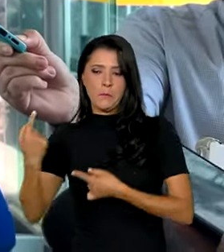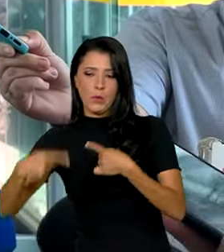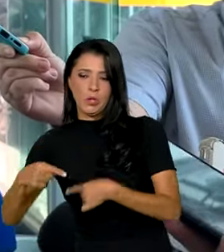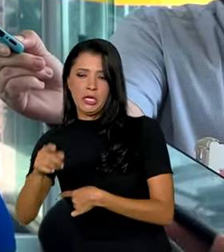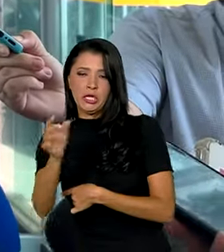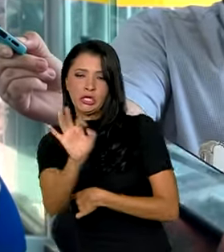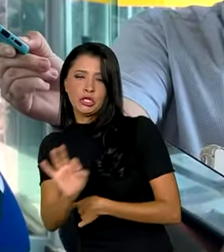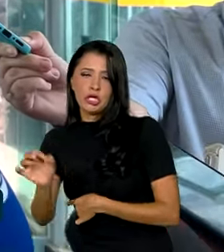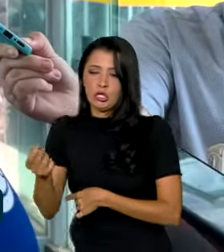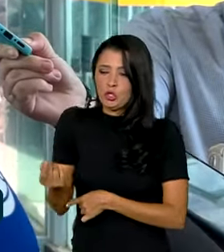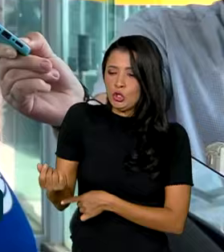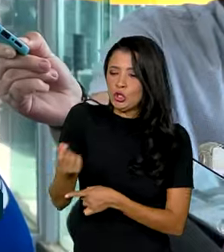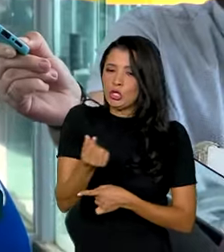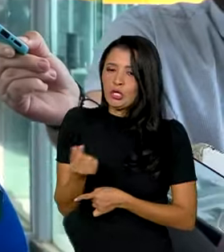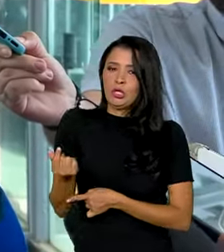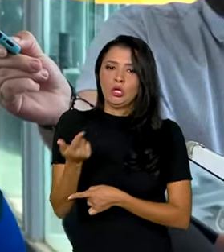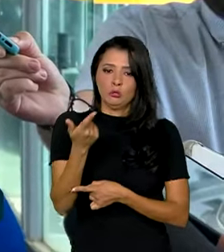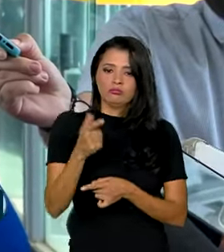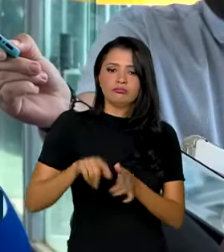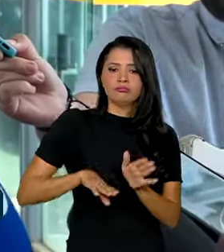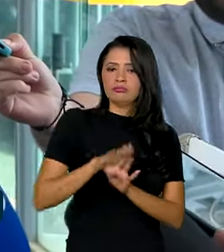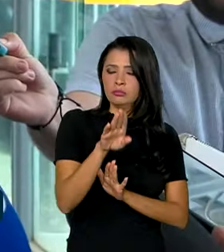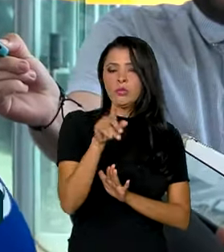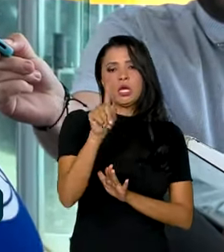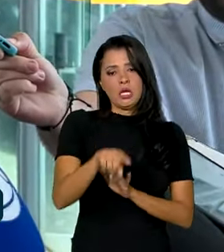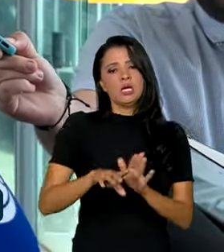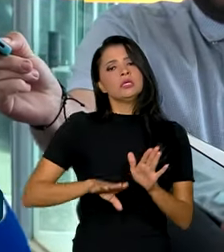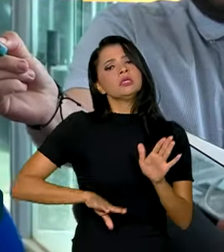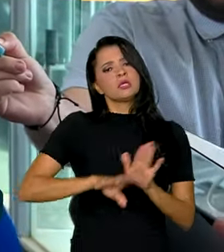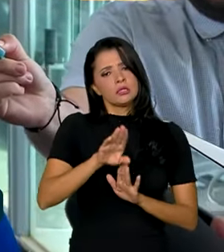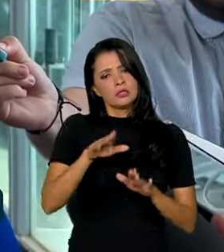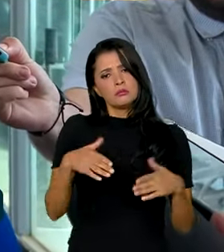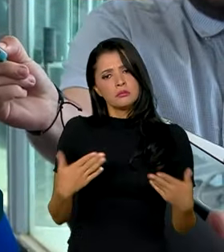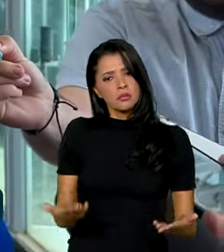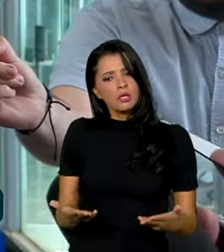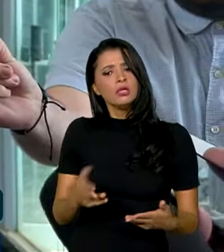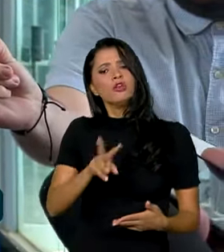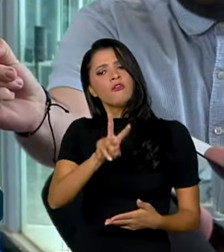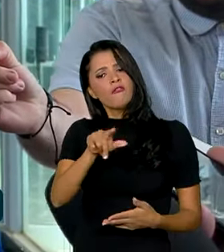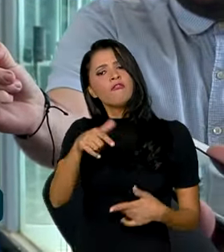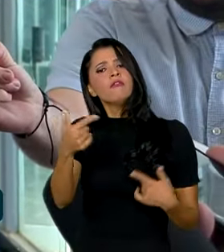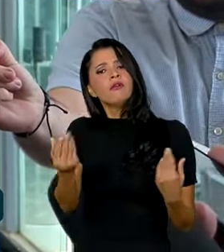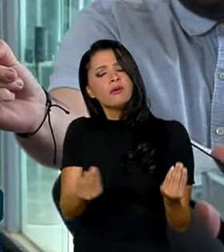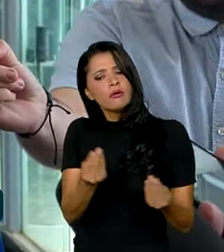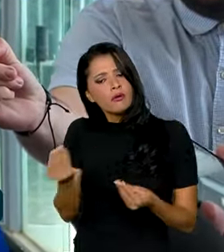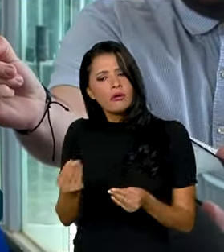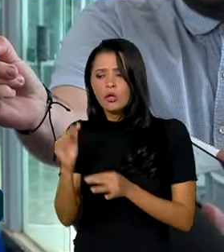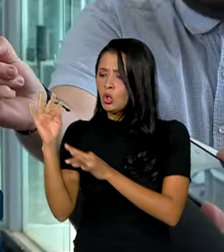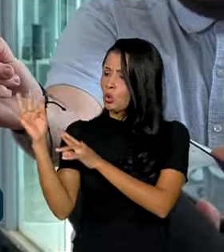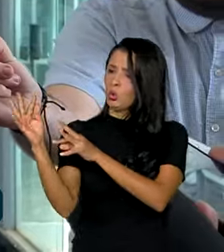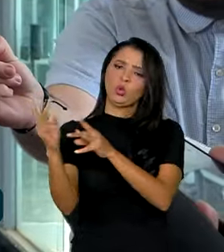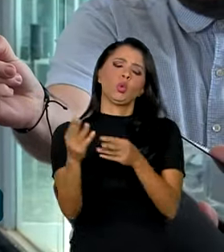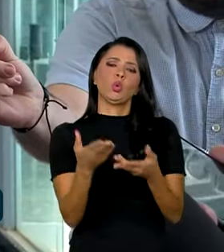fiscal monetária, o país vai estar crescendo. E o crescimento vai tratar de todos